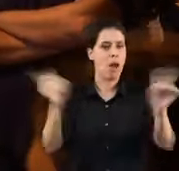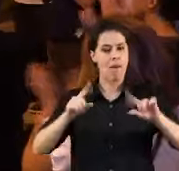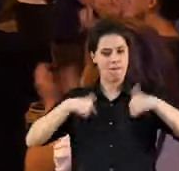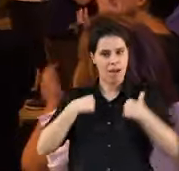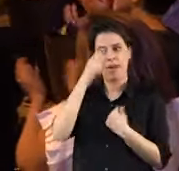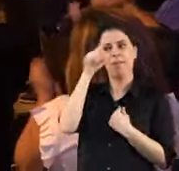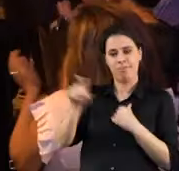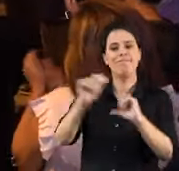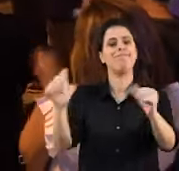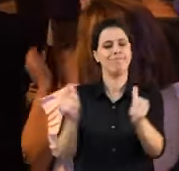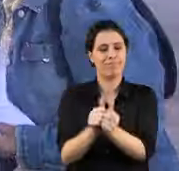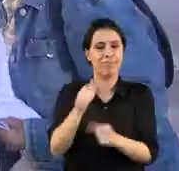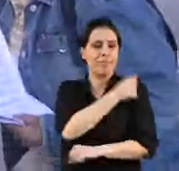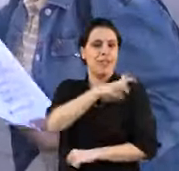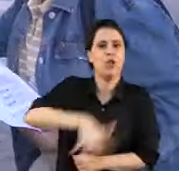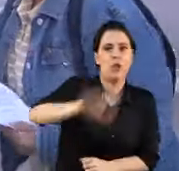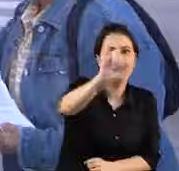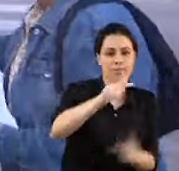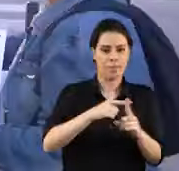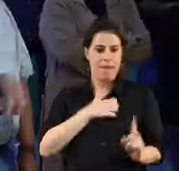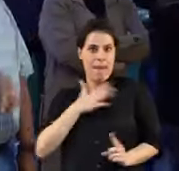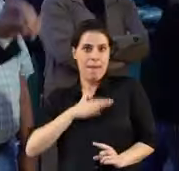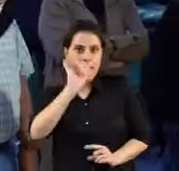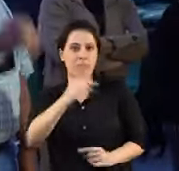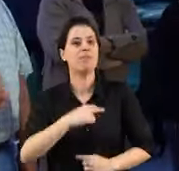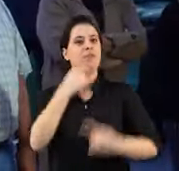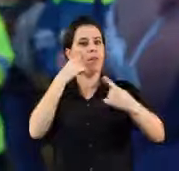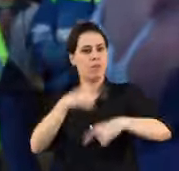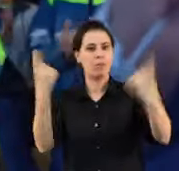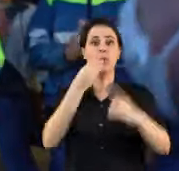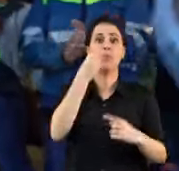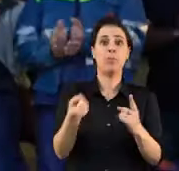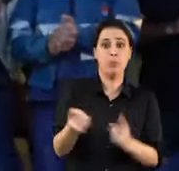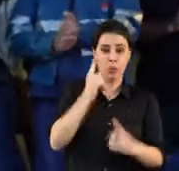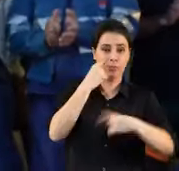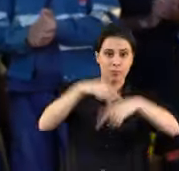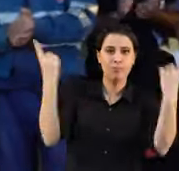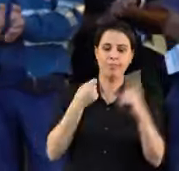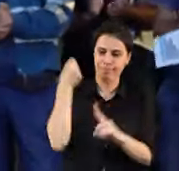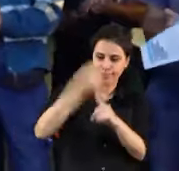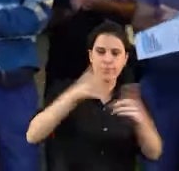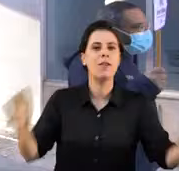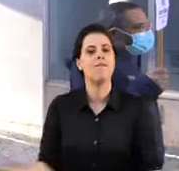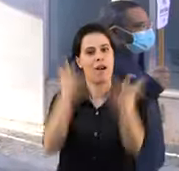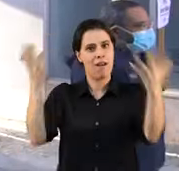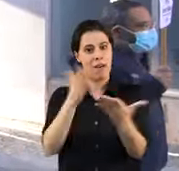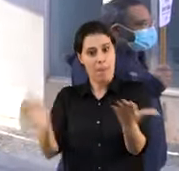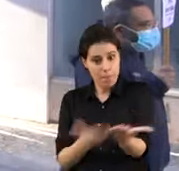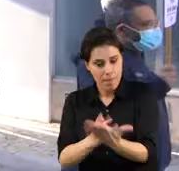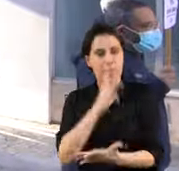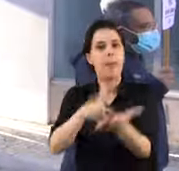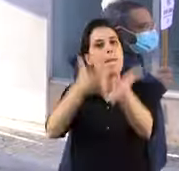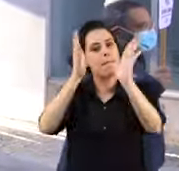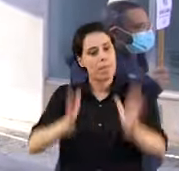mas porque sabes que está presente no teu bairro, na tua empresa. A dar voz às injustiças. A animar a luta. A propor as